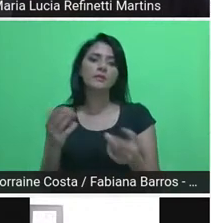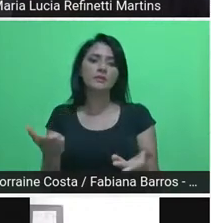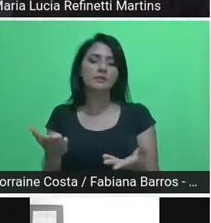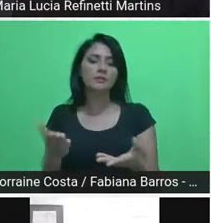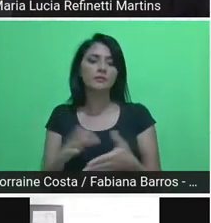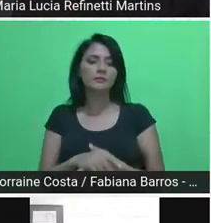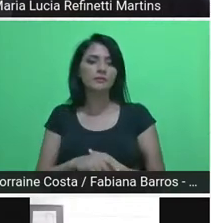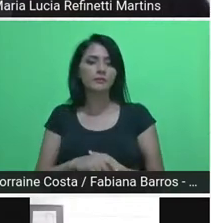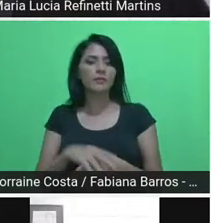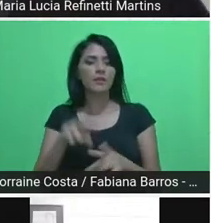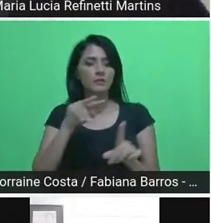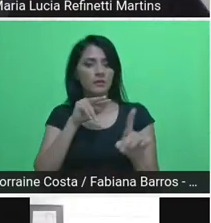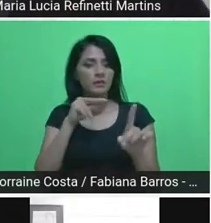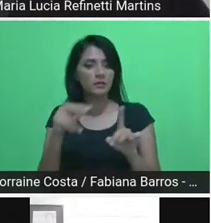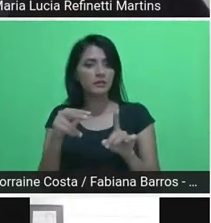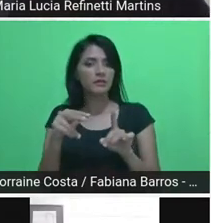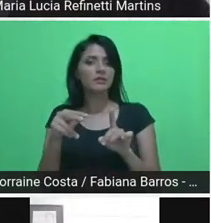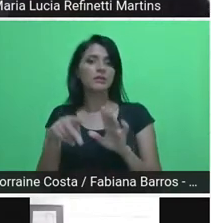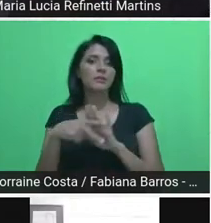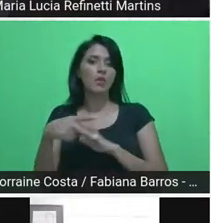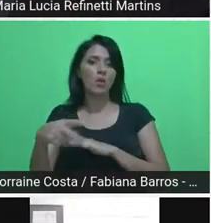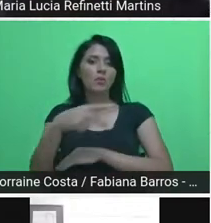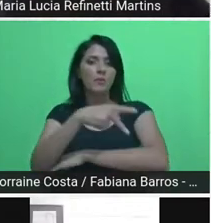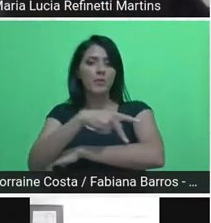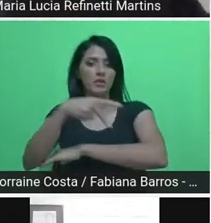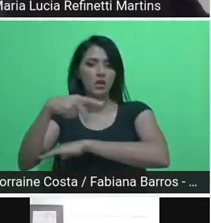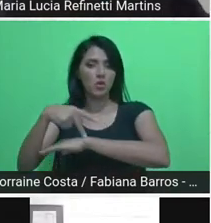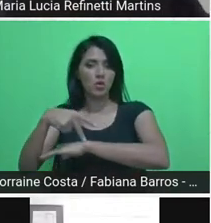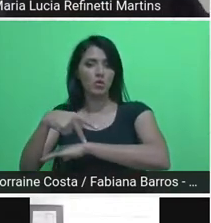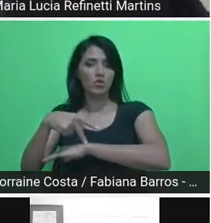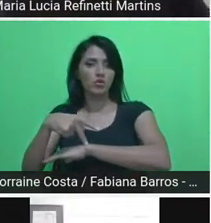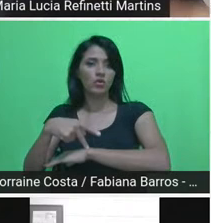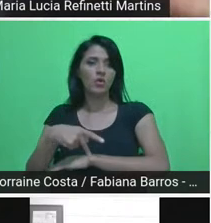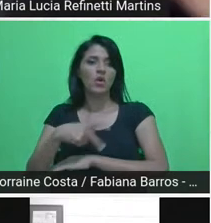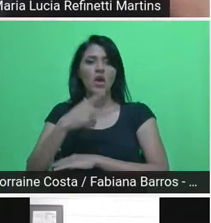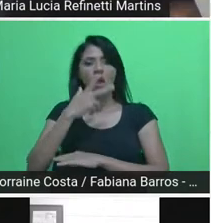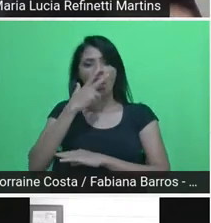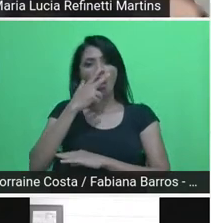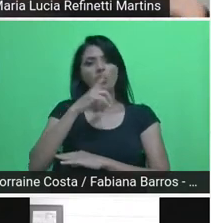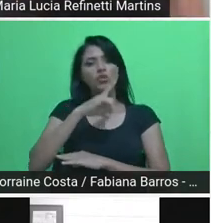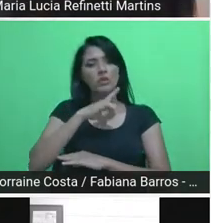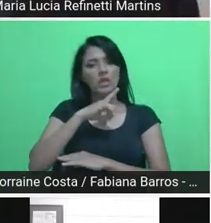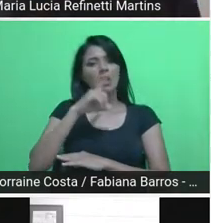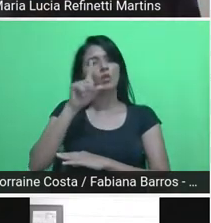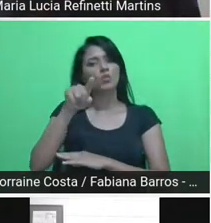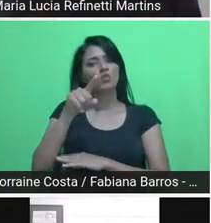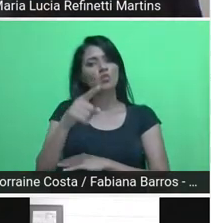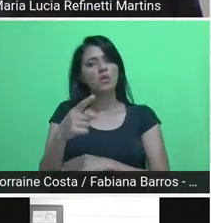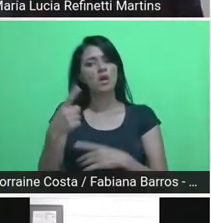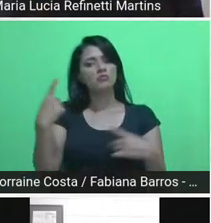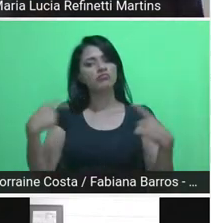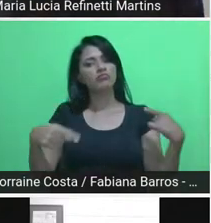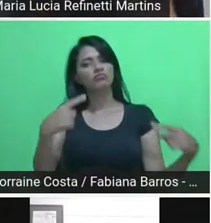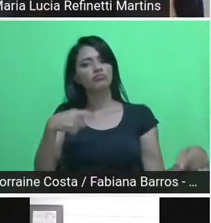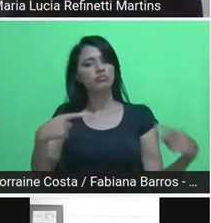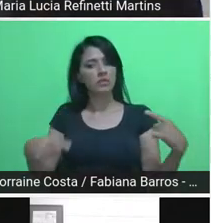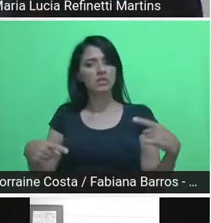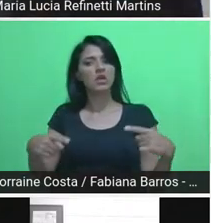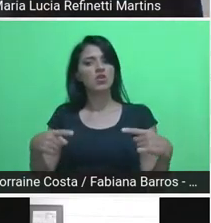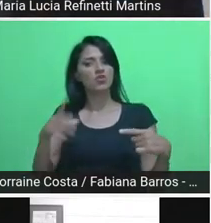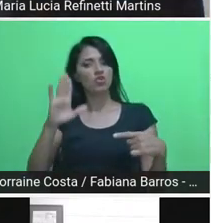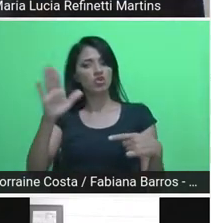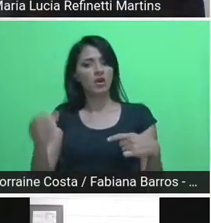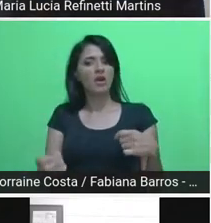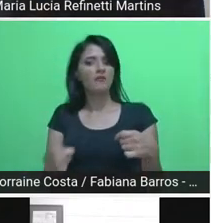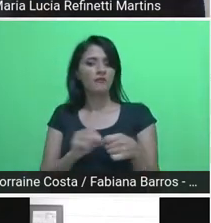de vista pedagógico, eu acho que há uma grande discussão e uma consolidação feita, mas a gente